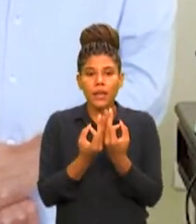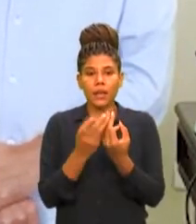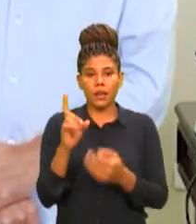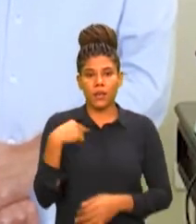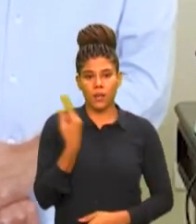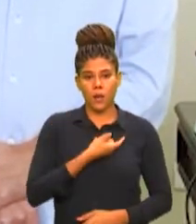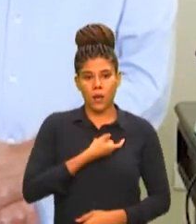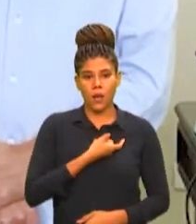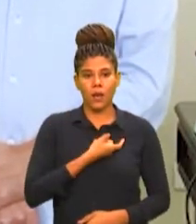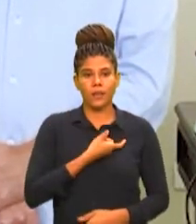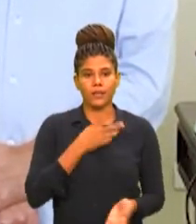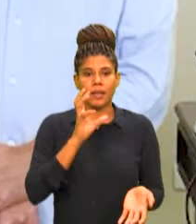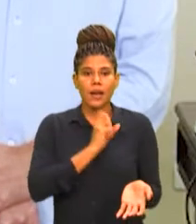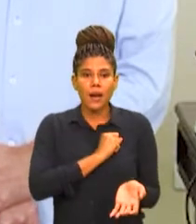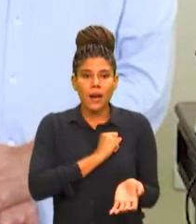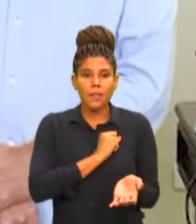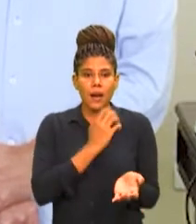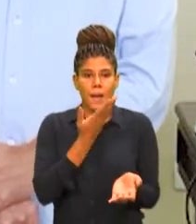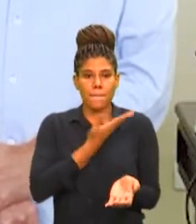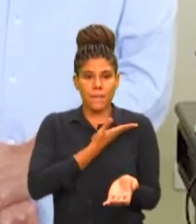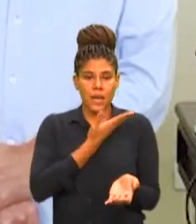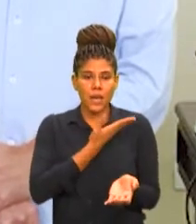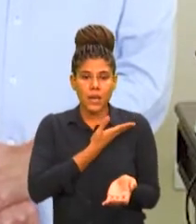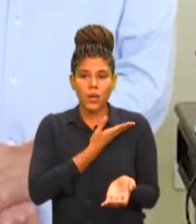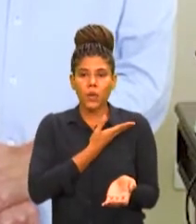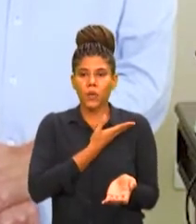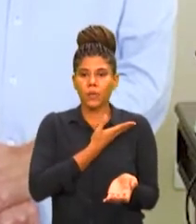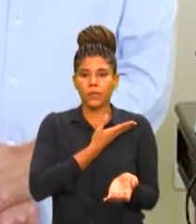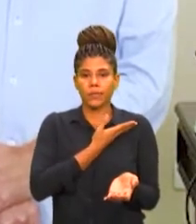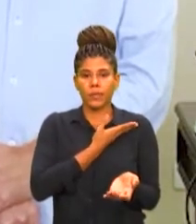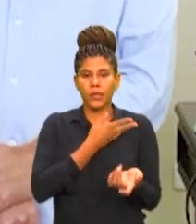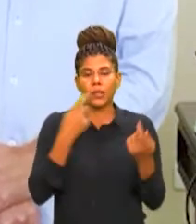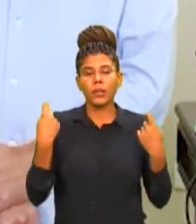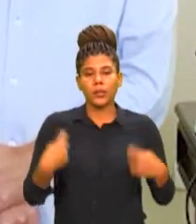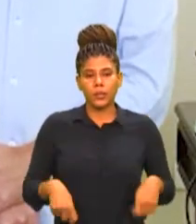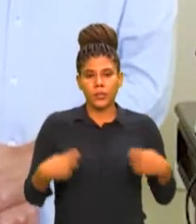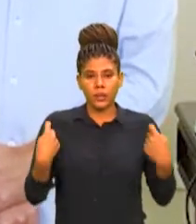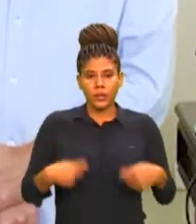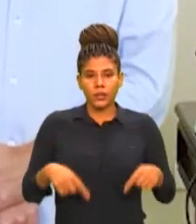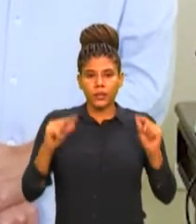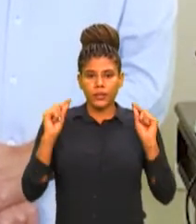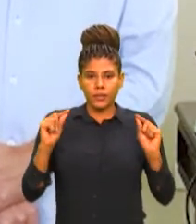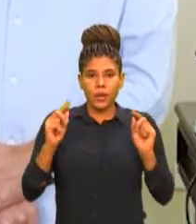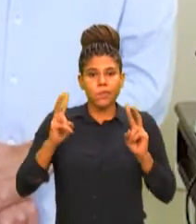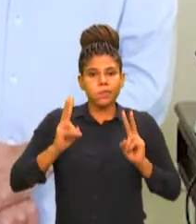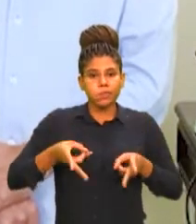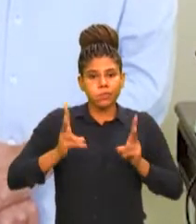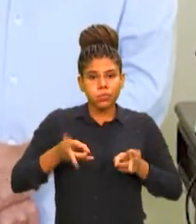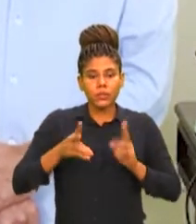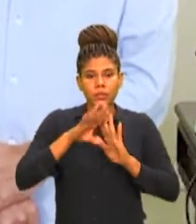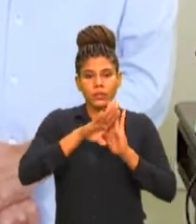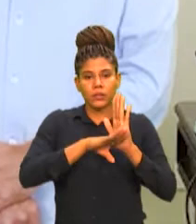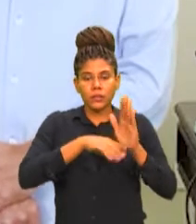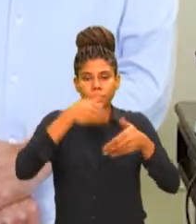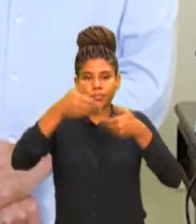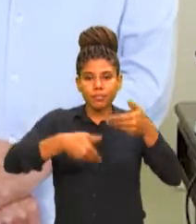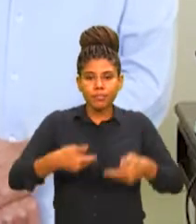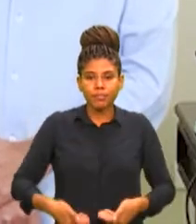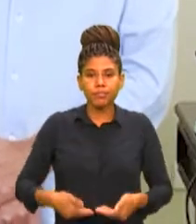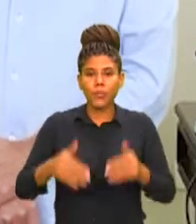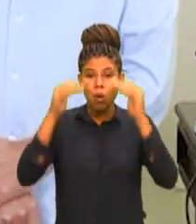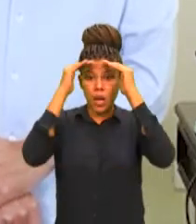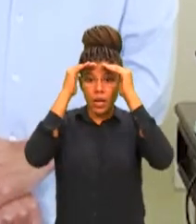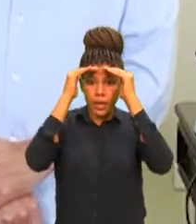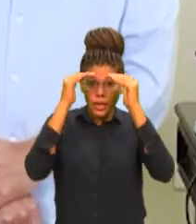os nossos amigos e conhecidos. Portanto, é fundamental mantermos os protocolos, obedecermos as orientações